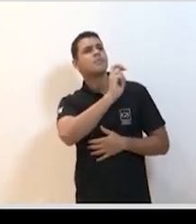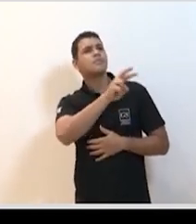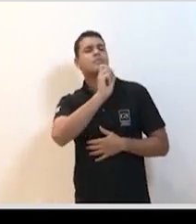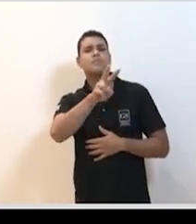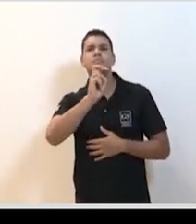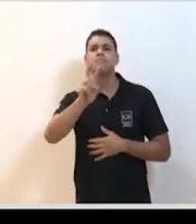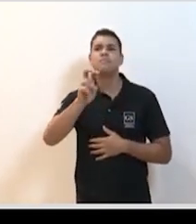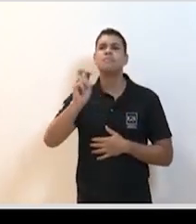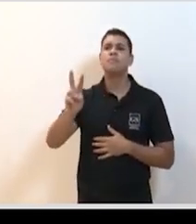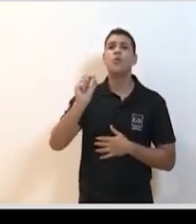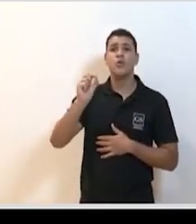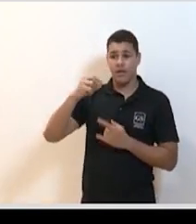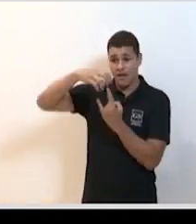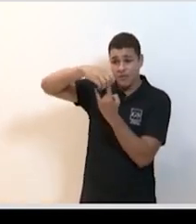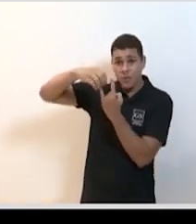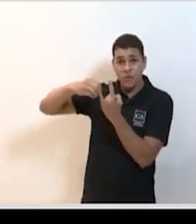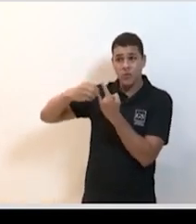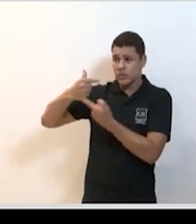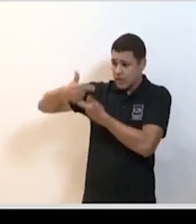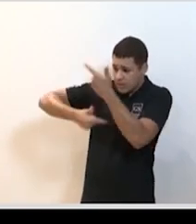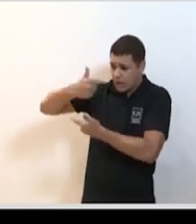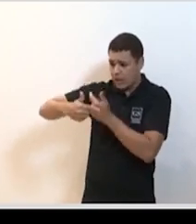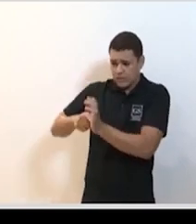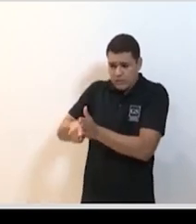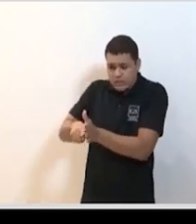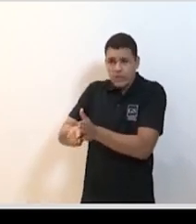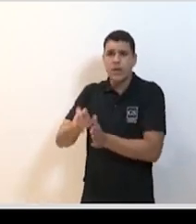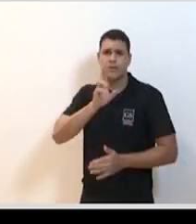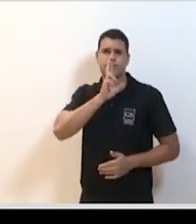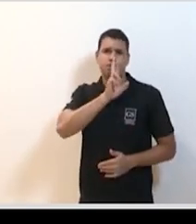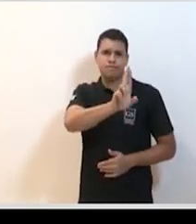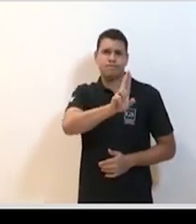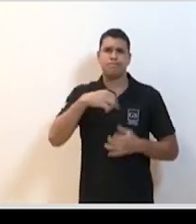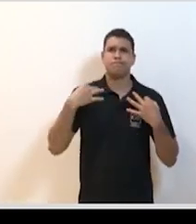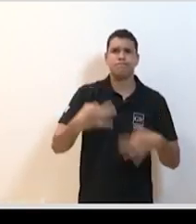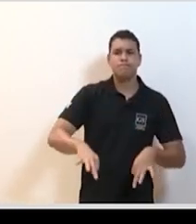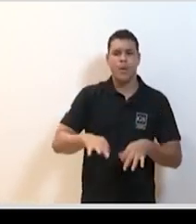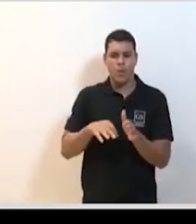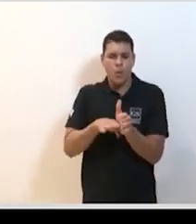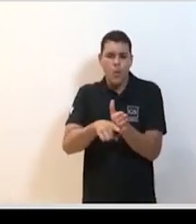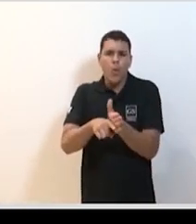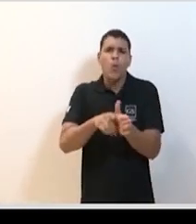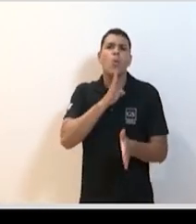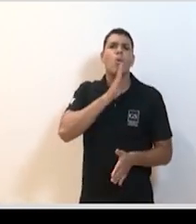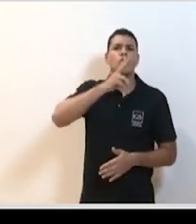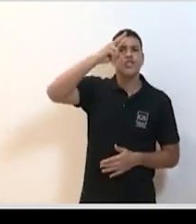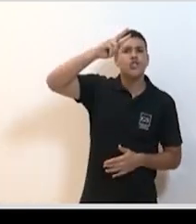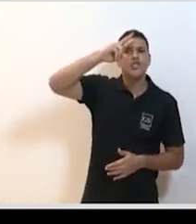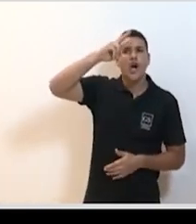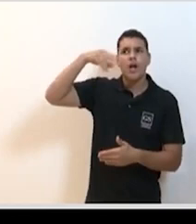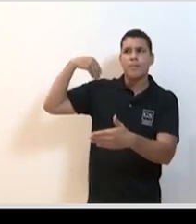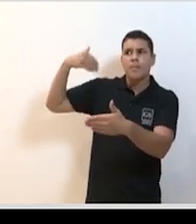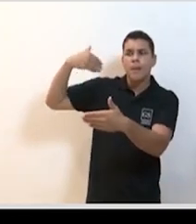instituição como a Fiocruz consegue dar em todos os seus níveis todos os seus níveis o conhecimento da história o reconhecimento da história através